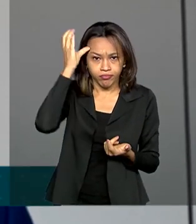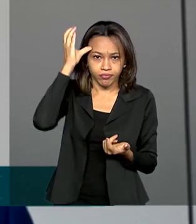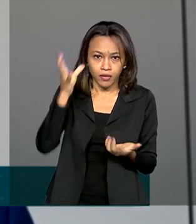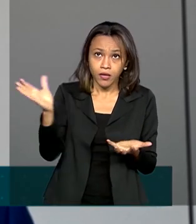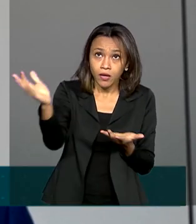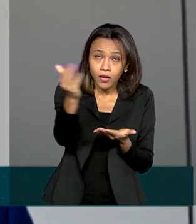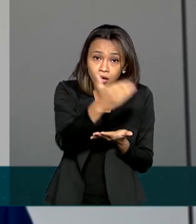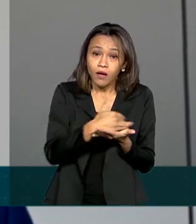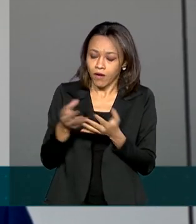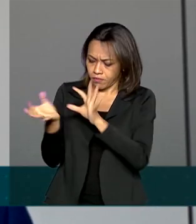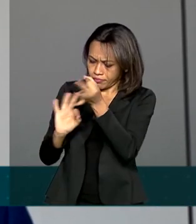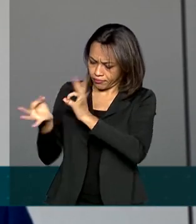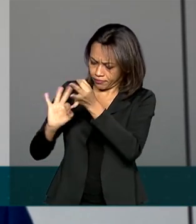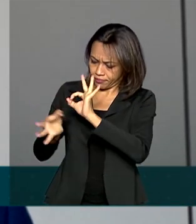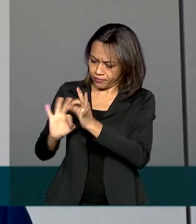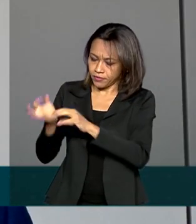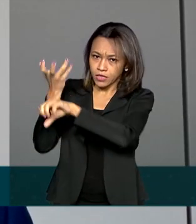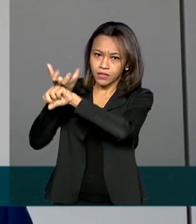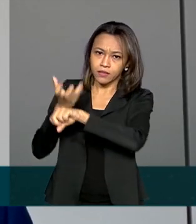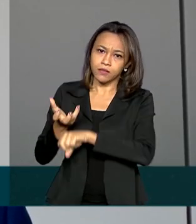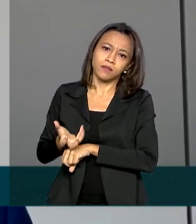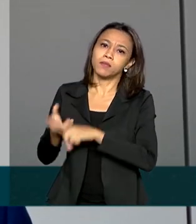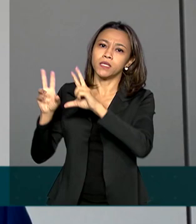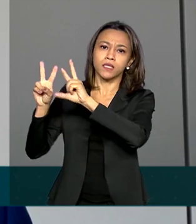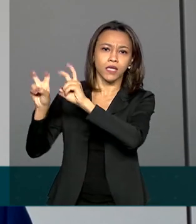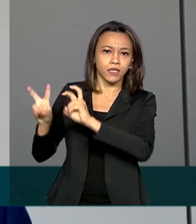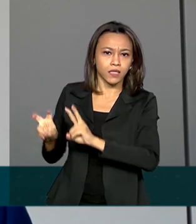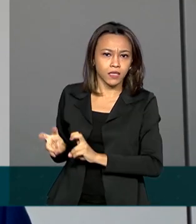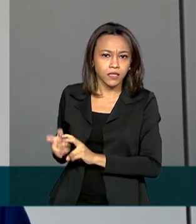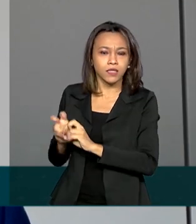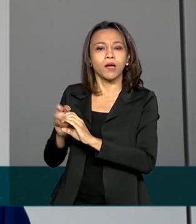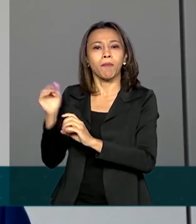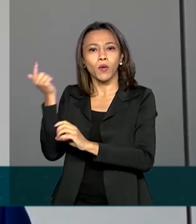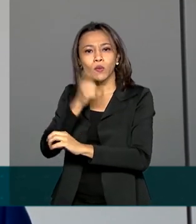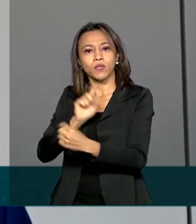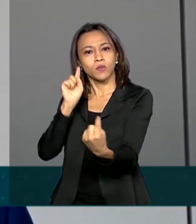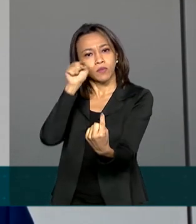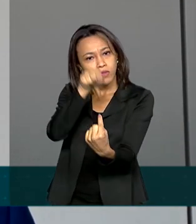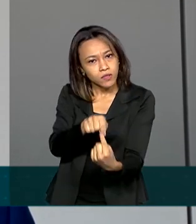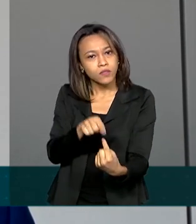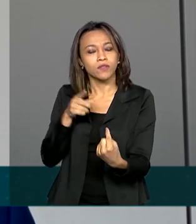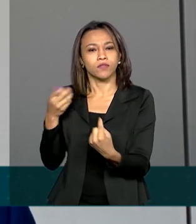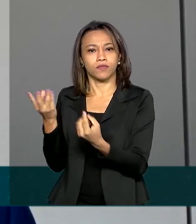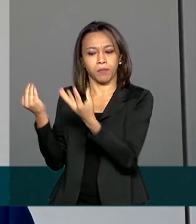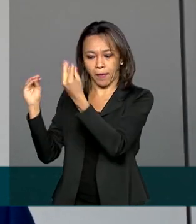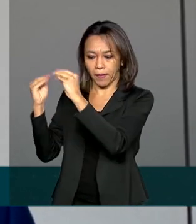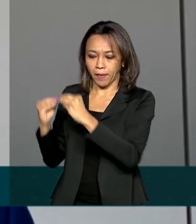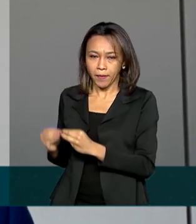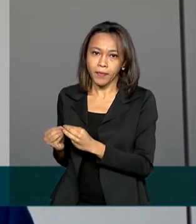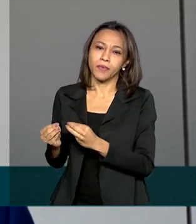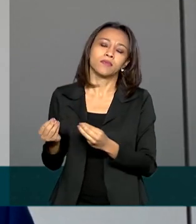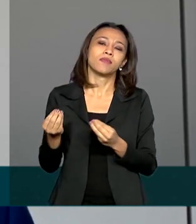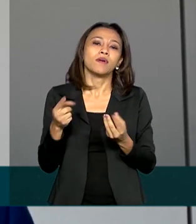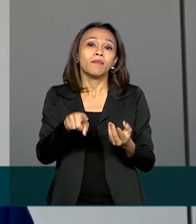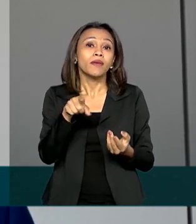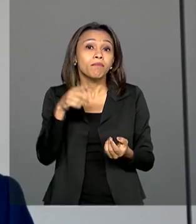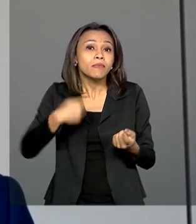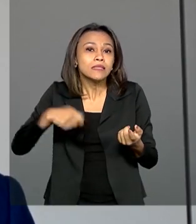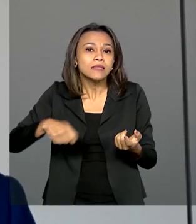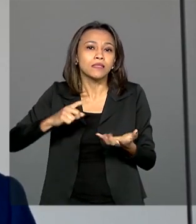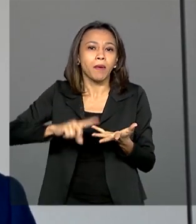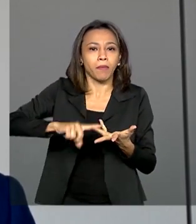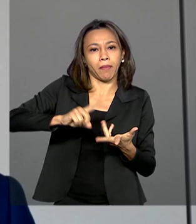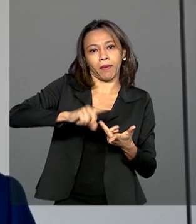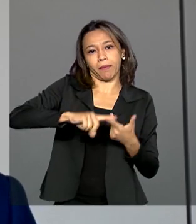conteúdos específicos ou até mesmo viabilizar que esse conteúdo seja promovido pelo ente federado, que tem a carência e a